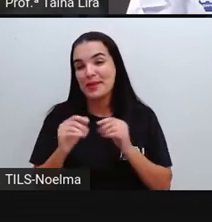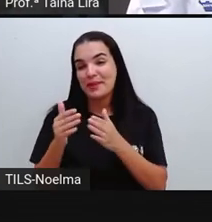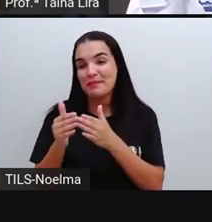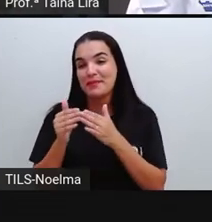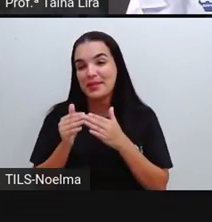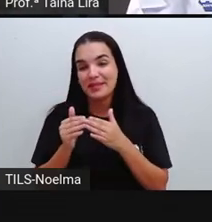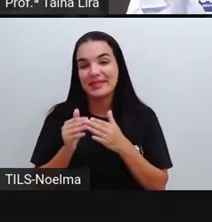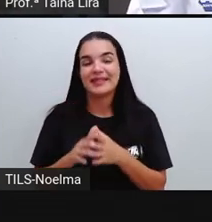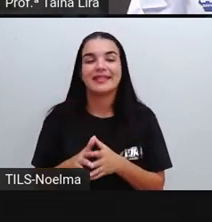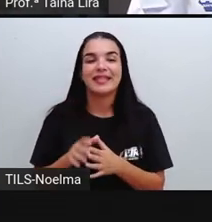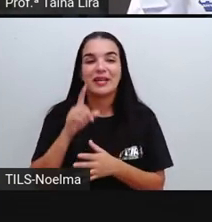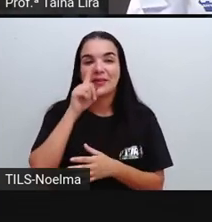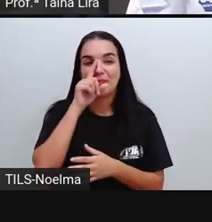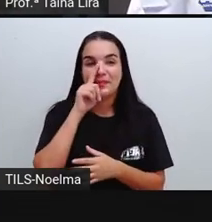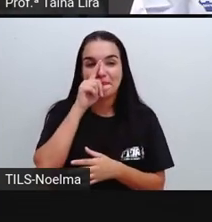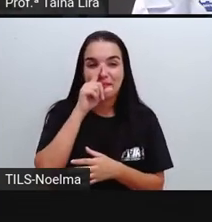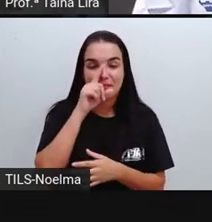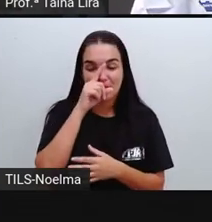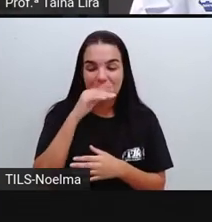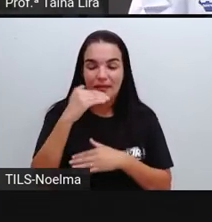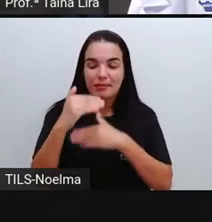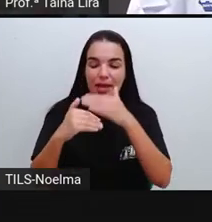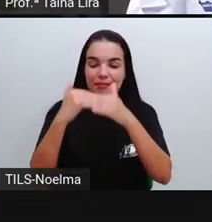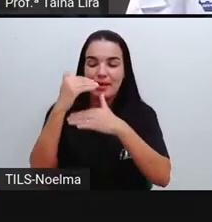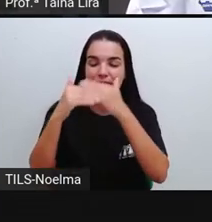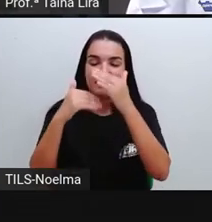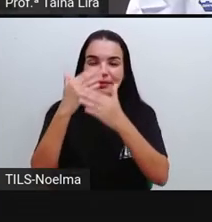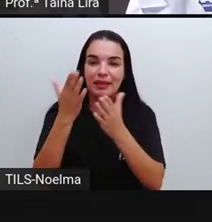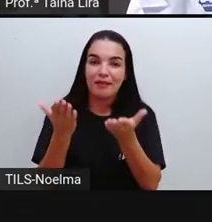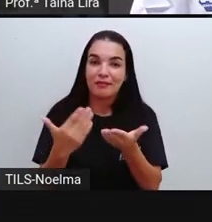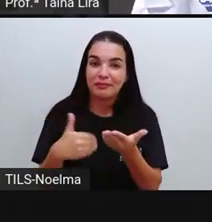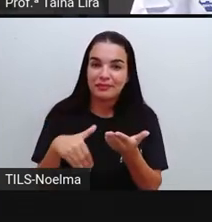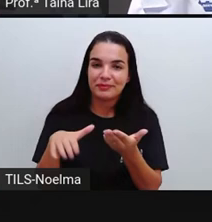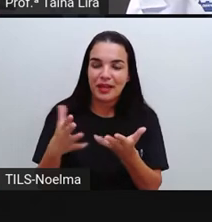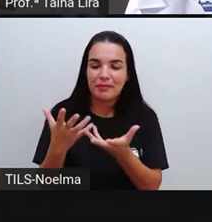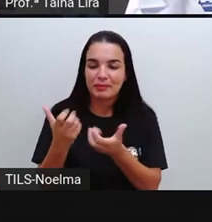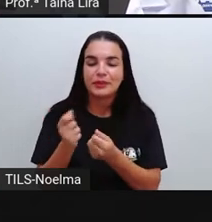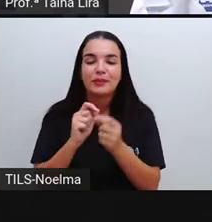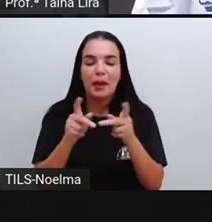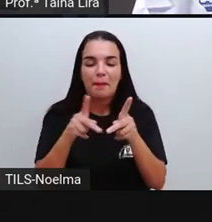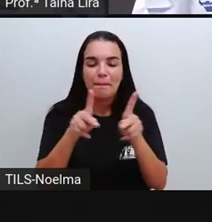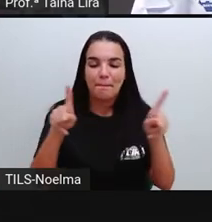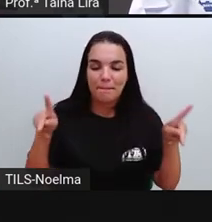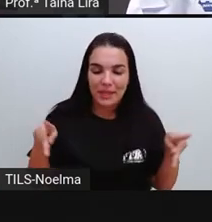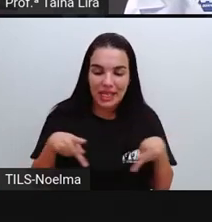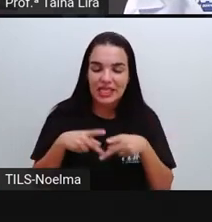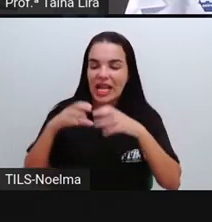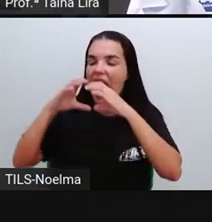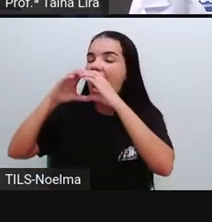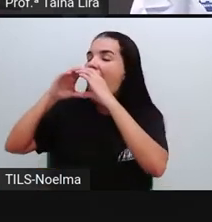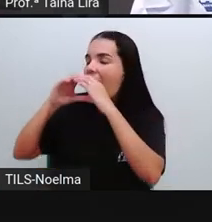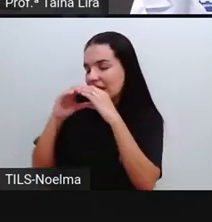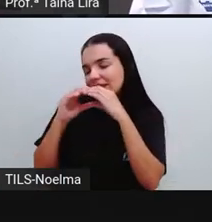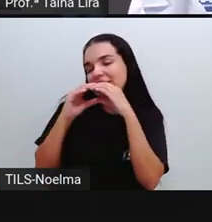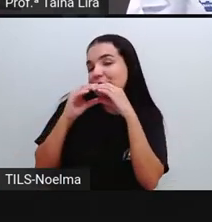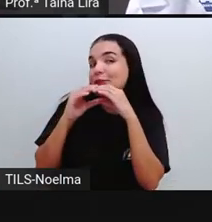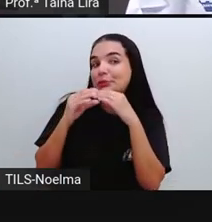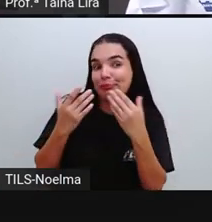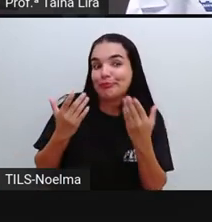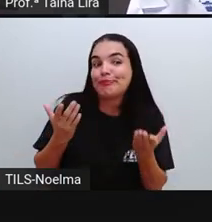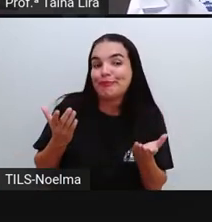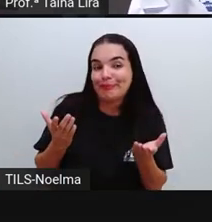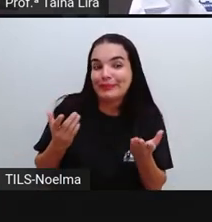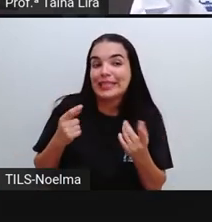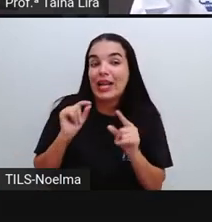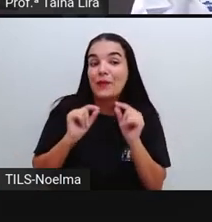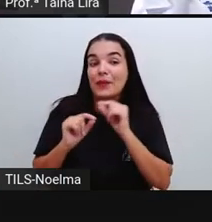tem ali o maior risco de desenvolver alguma coisa, gente vai pedir pizza, a gente pede hambúrguer, tá? Então